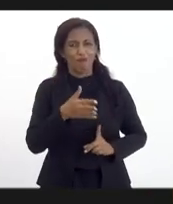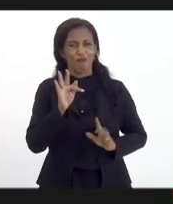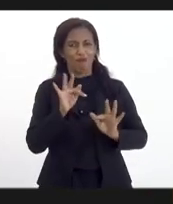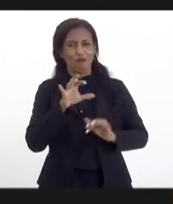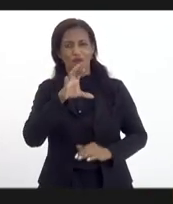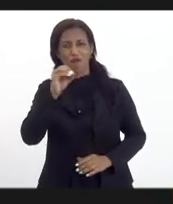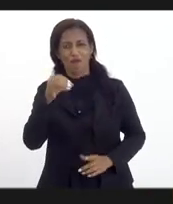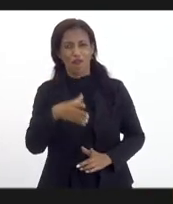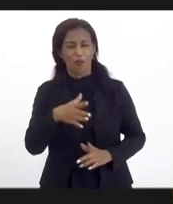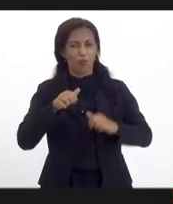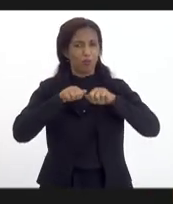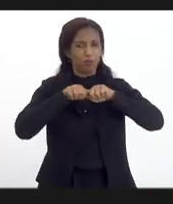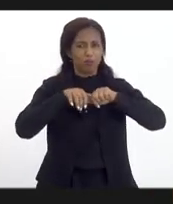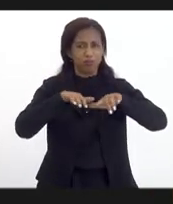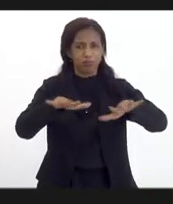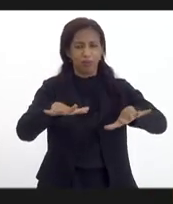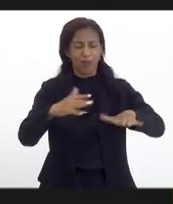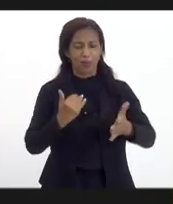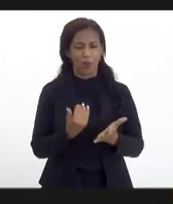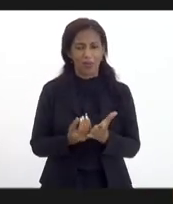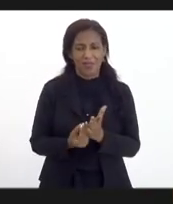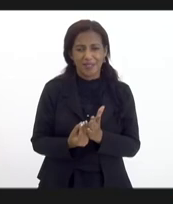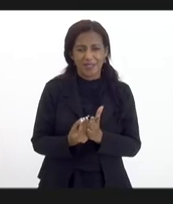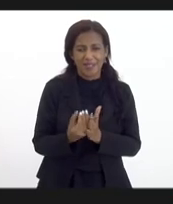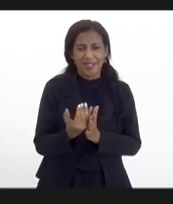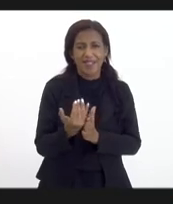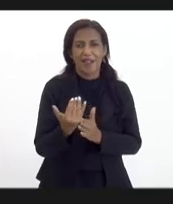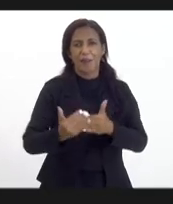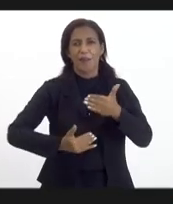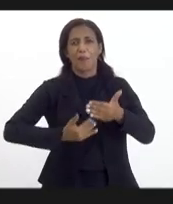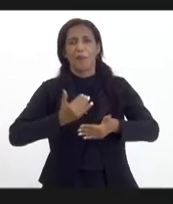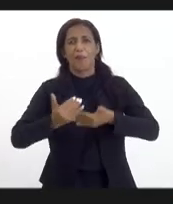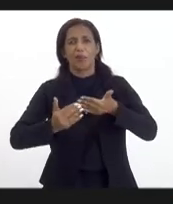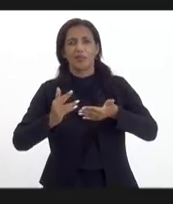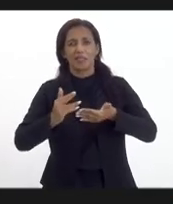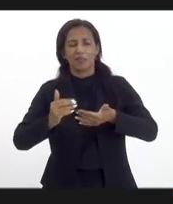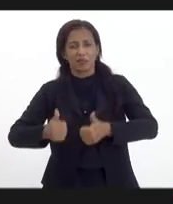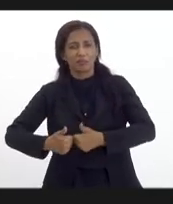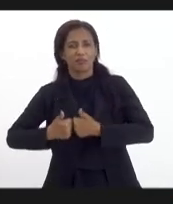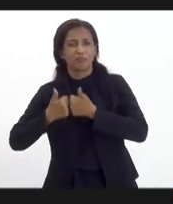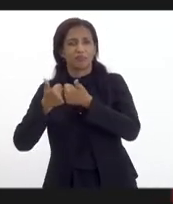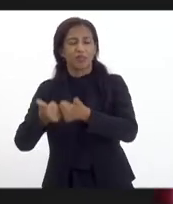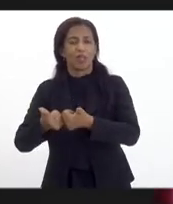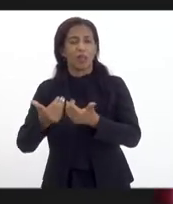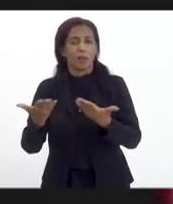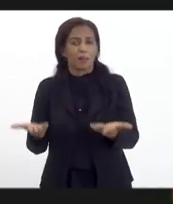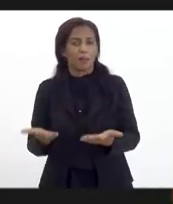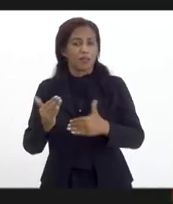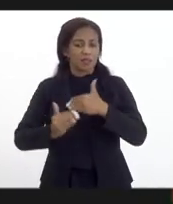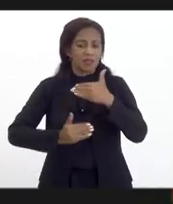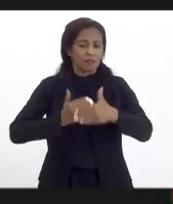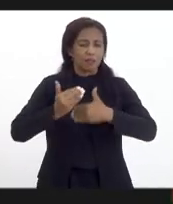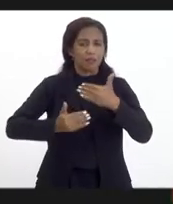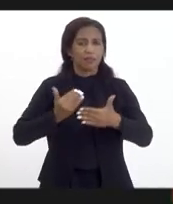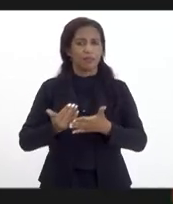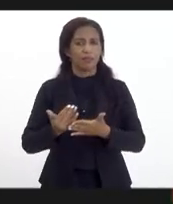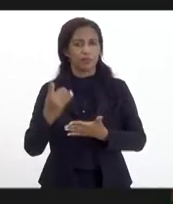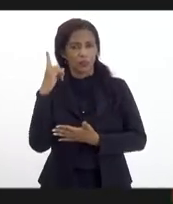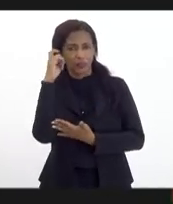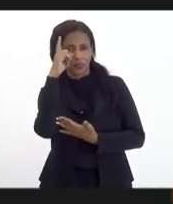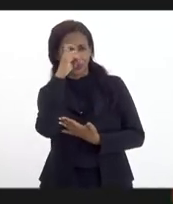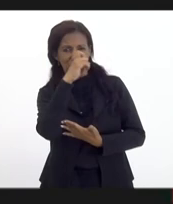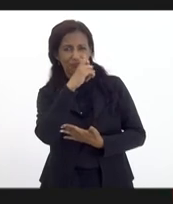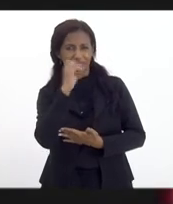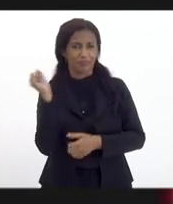quando nós tivemos a pandemia, nós iniciávamos ali o processo de recuperação em 2019, mas esse processo de recuperação, ele foi